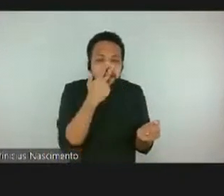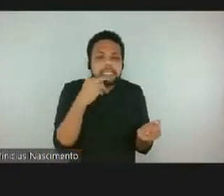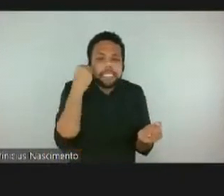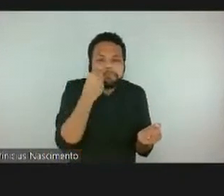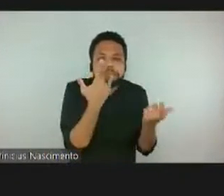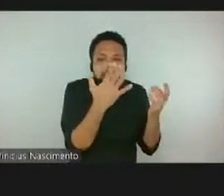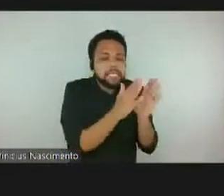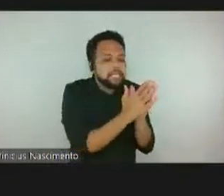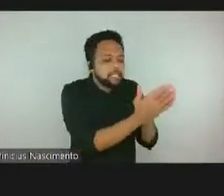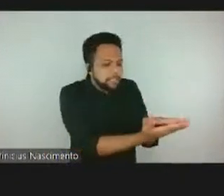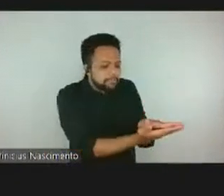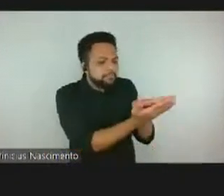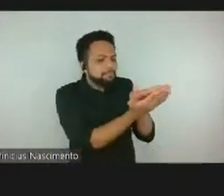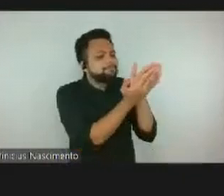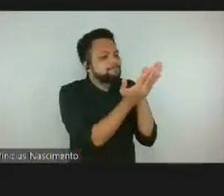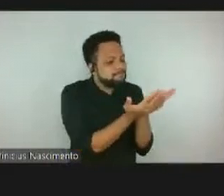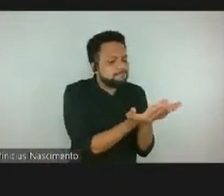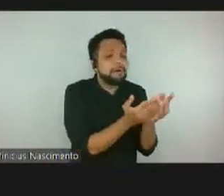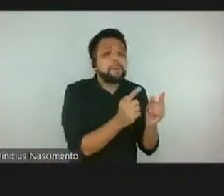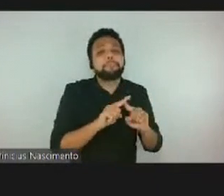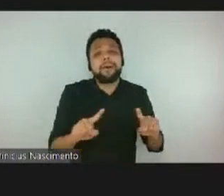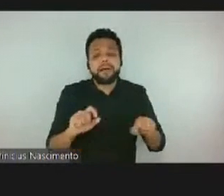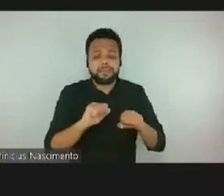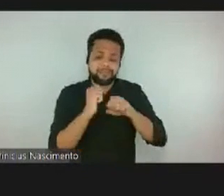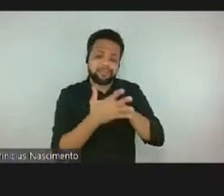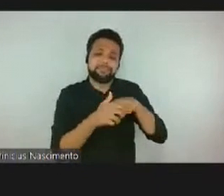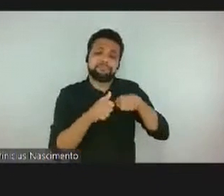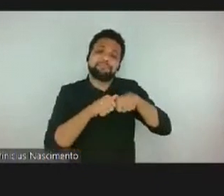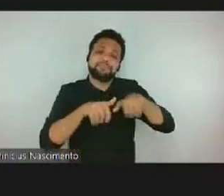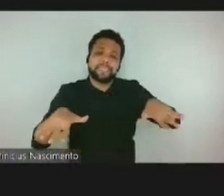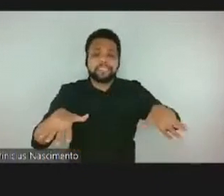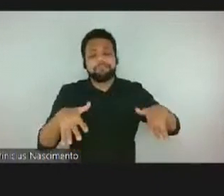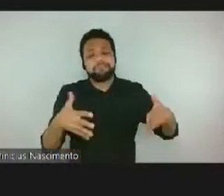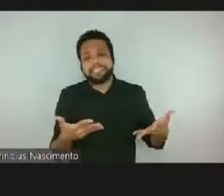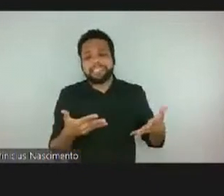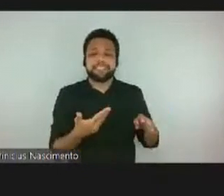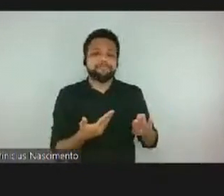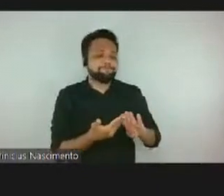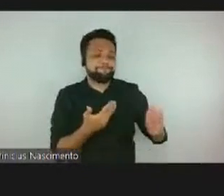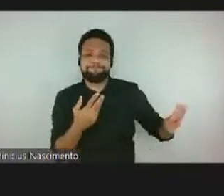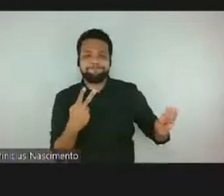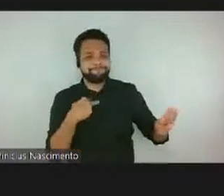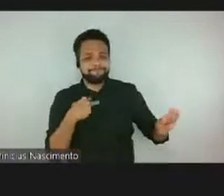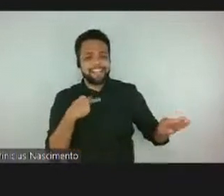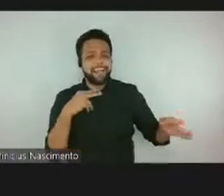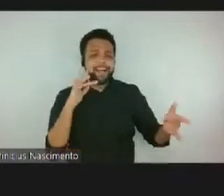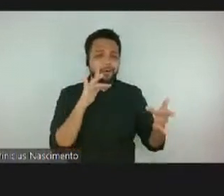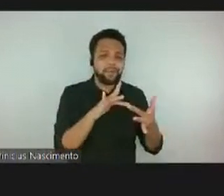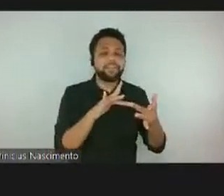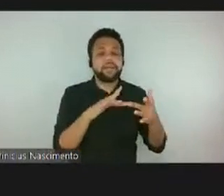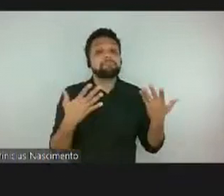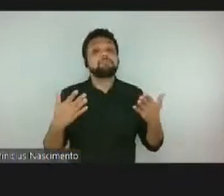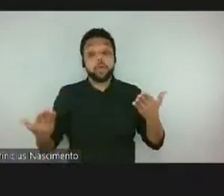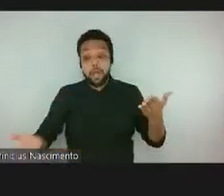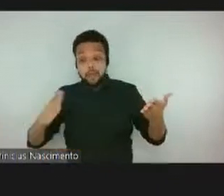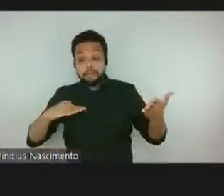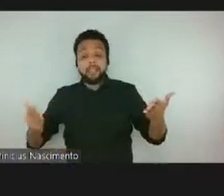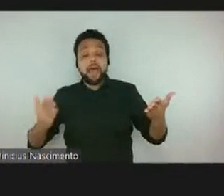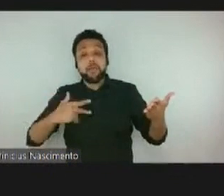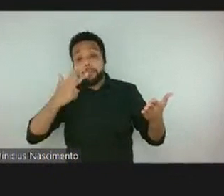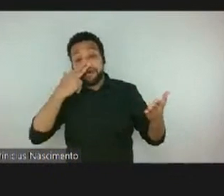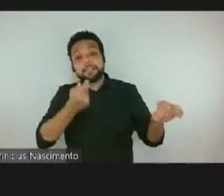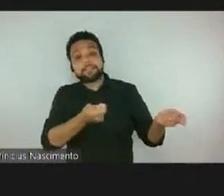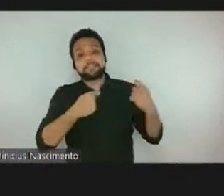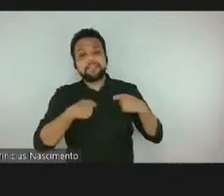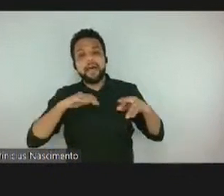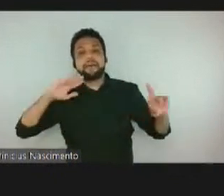diante da pandemia, o catálogo das exposições que visitamos, eles servem como referência, como convívio,